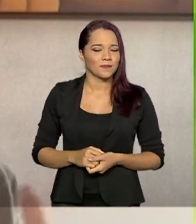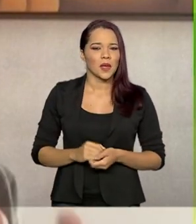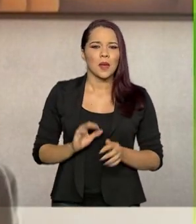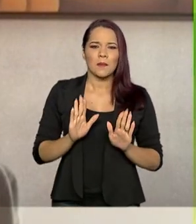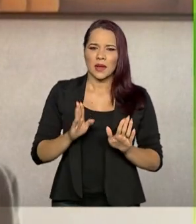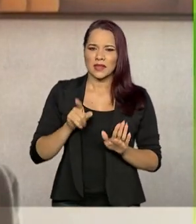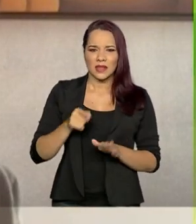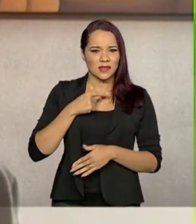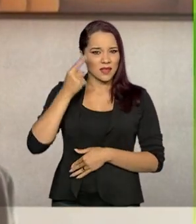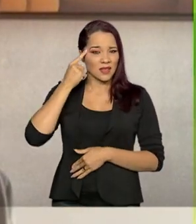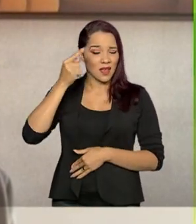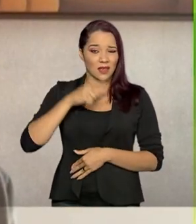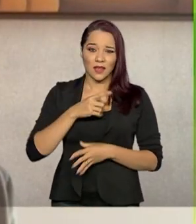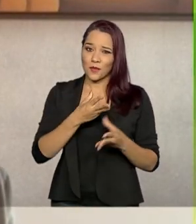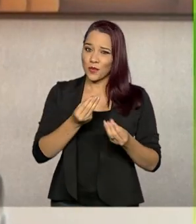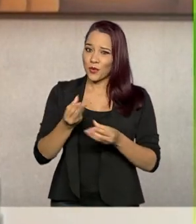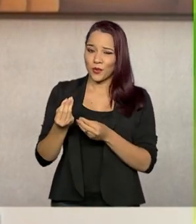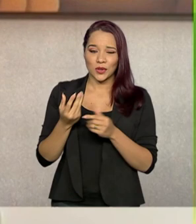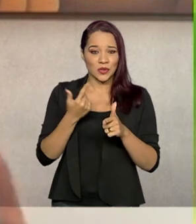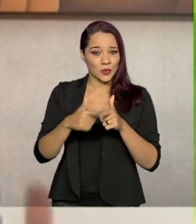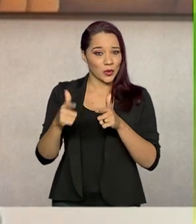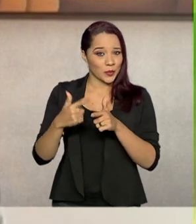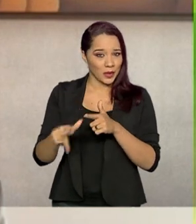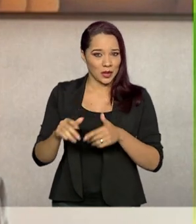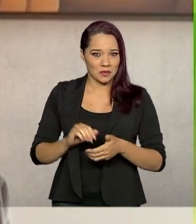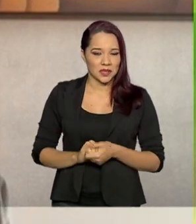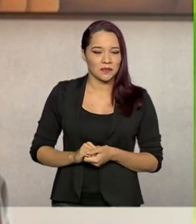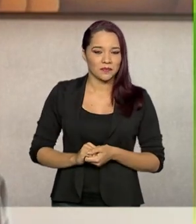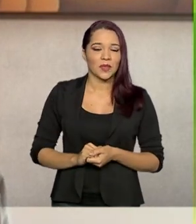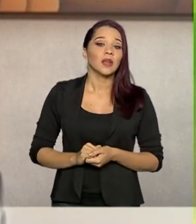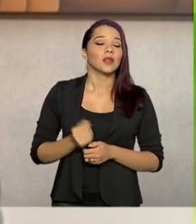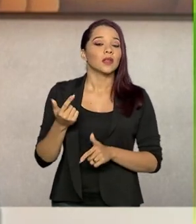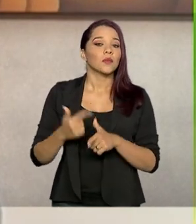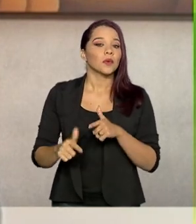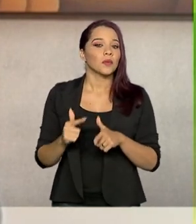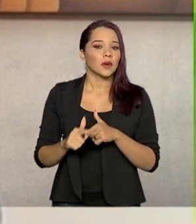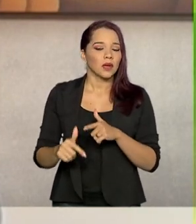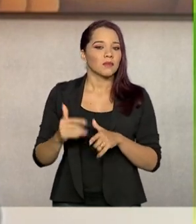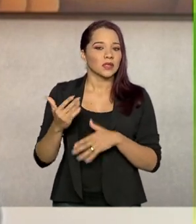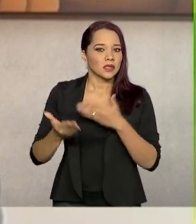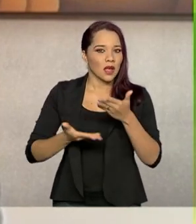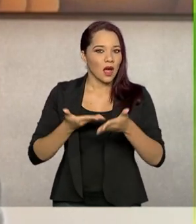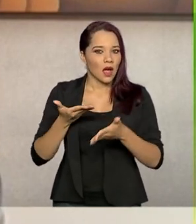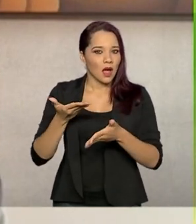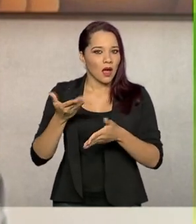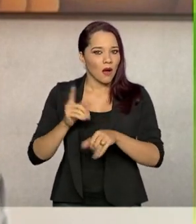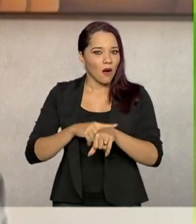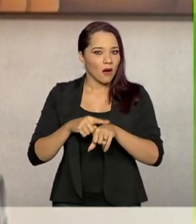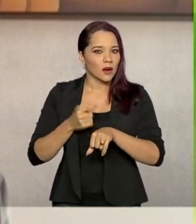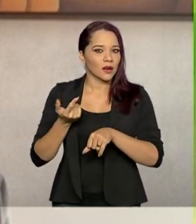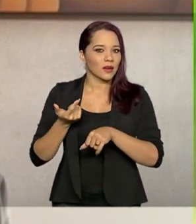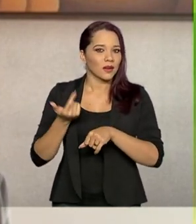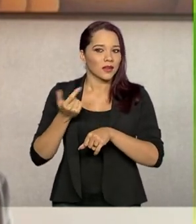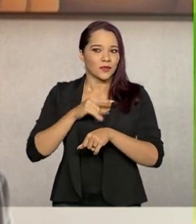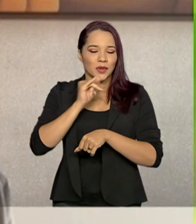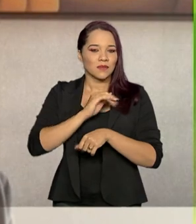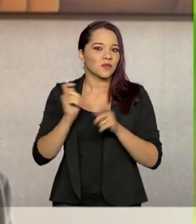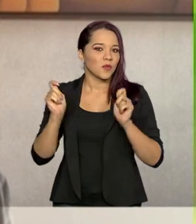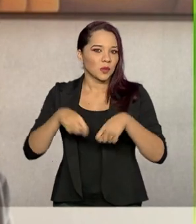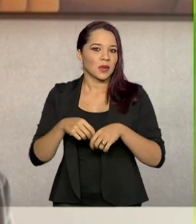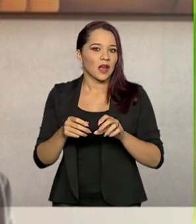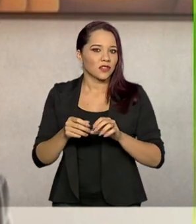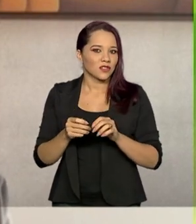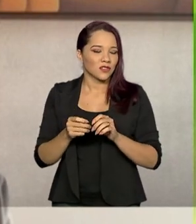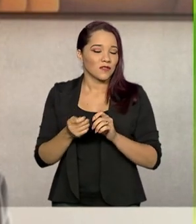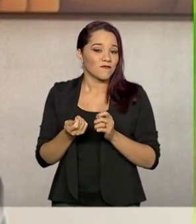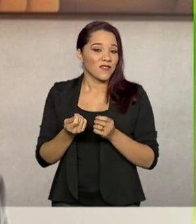ideia, ela tem muitos problemas. Tem problemas operacionais que se referem à própria disponibilidade financeira para